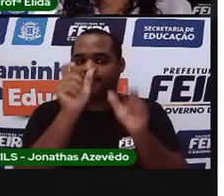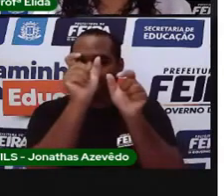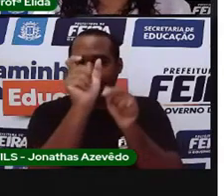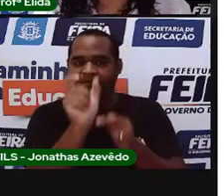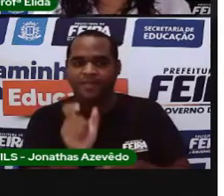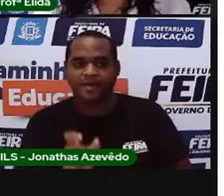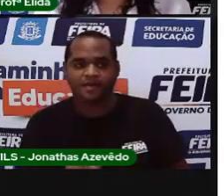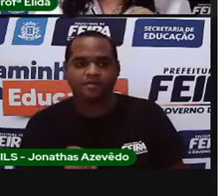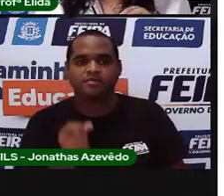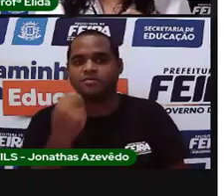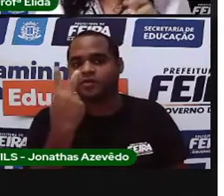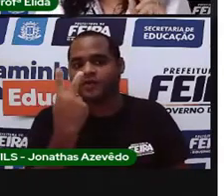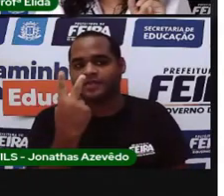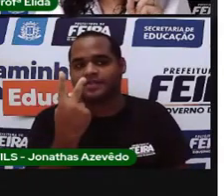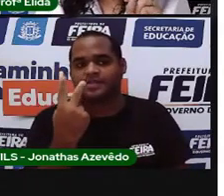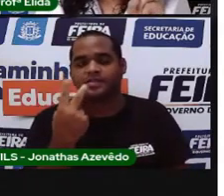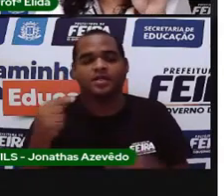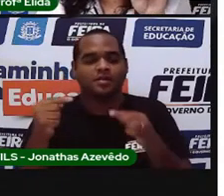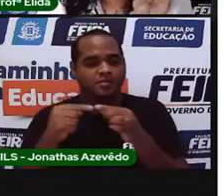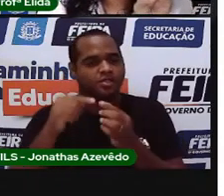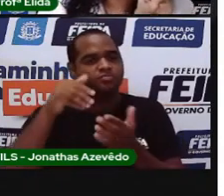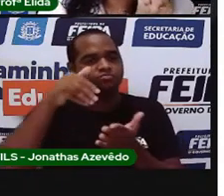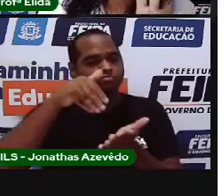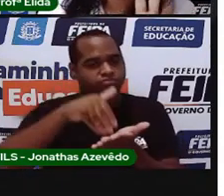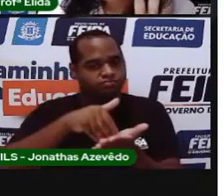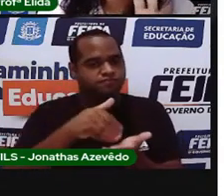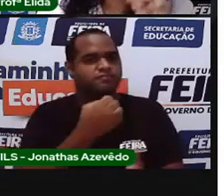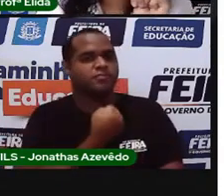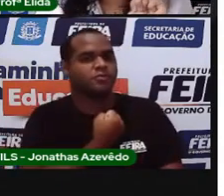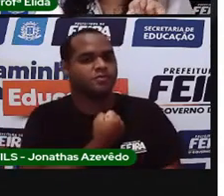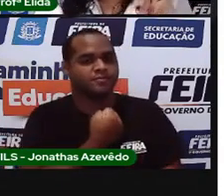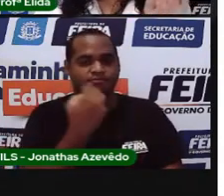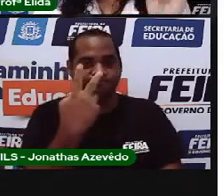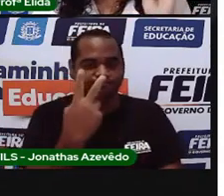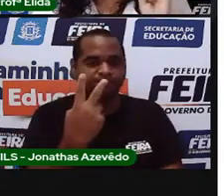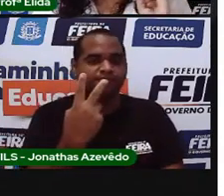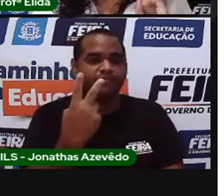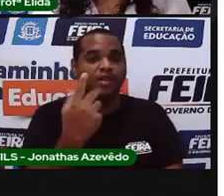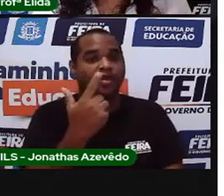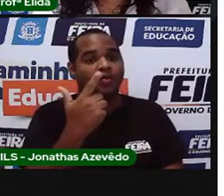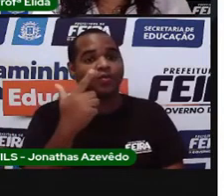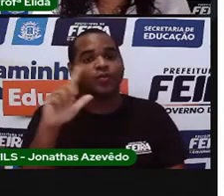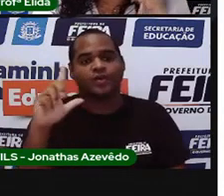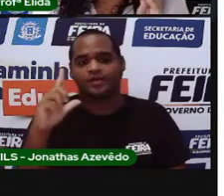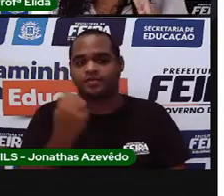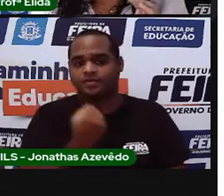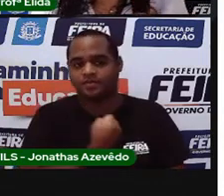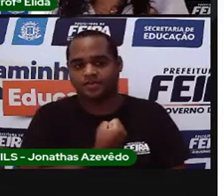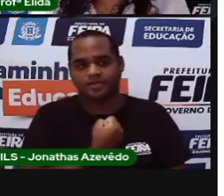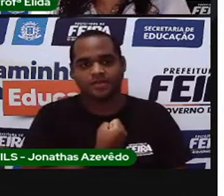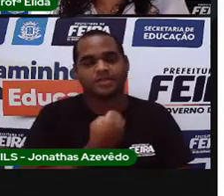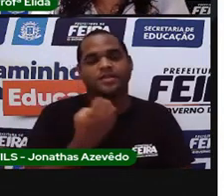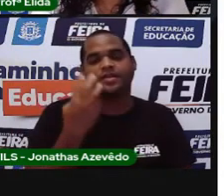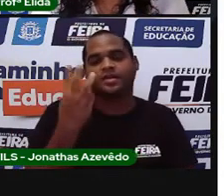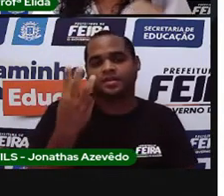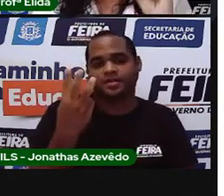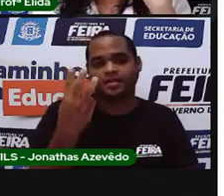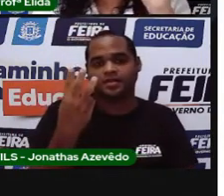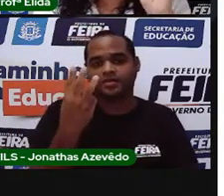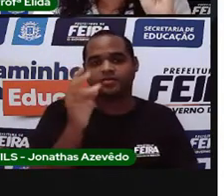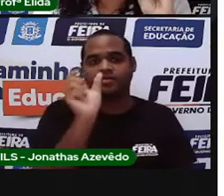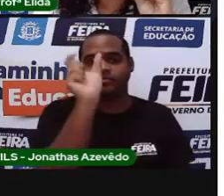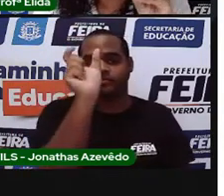todos os números vão terminar com o número 2. Na coluna que tem o número 3,